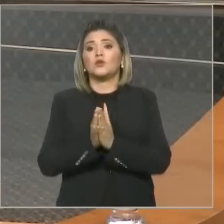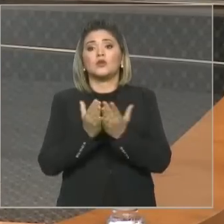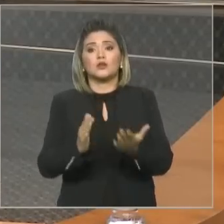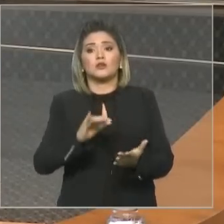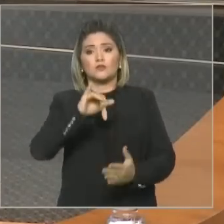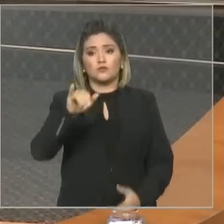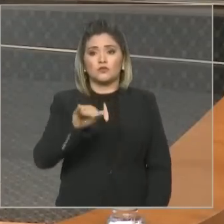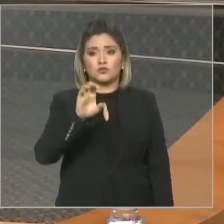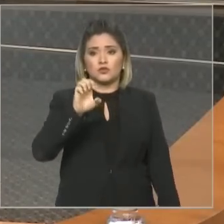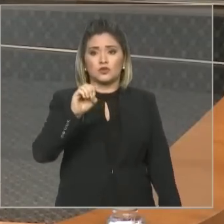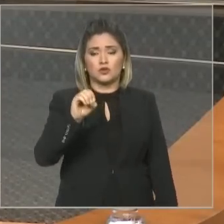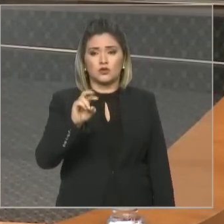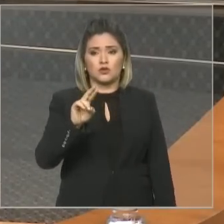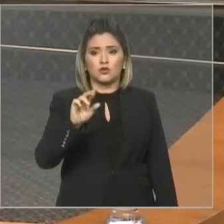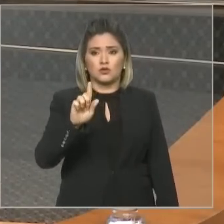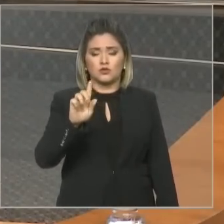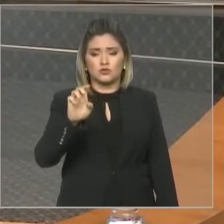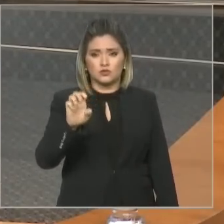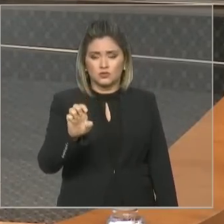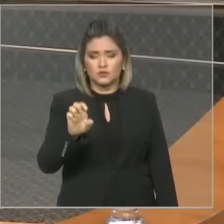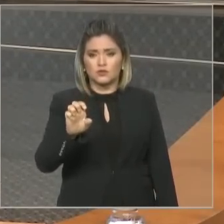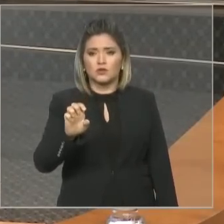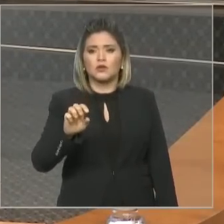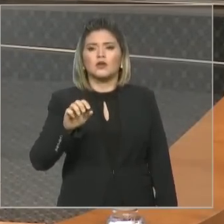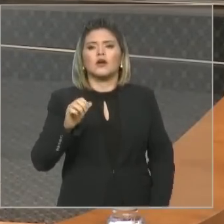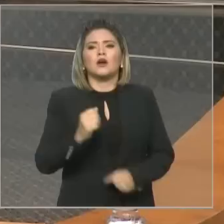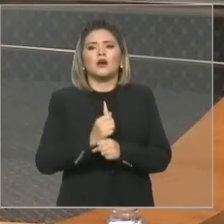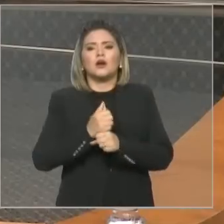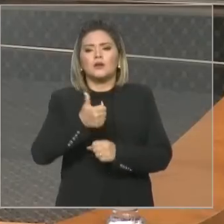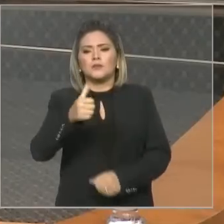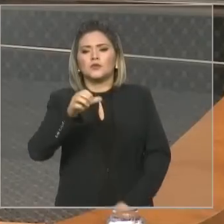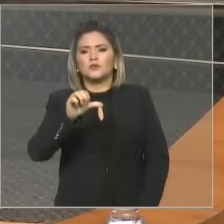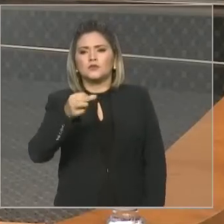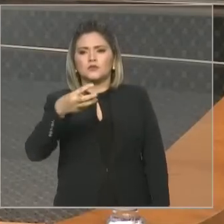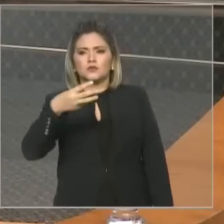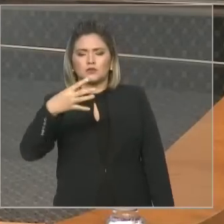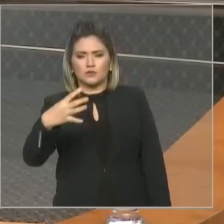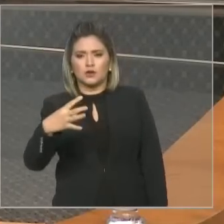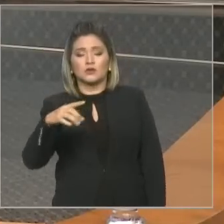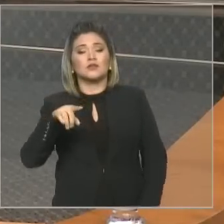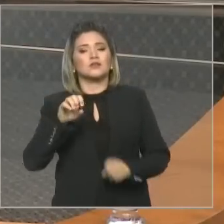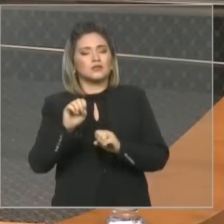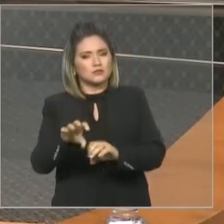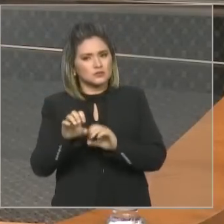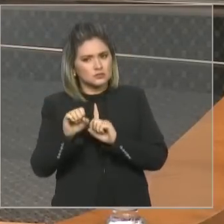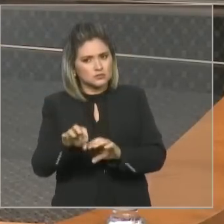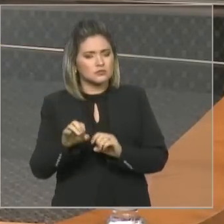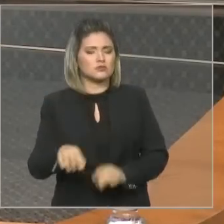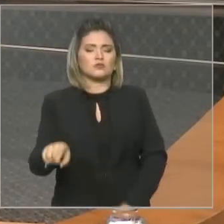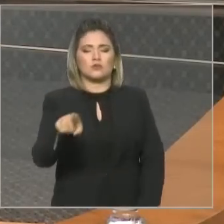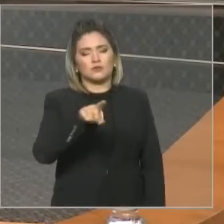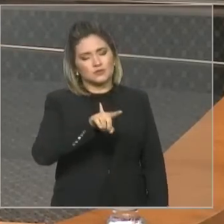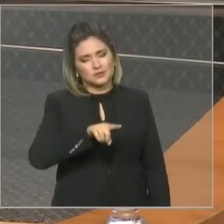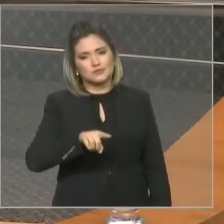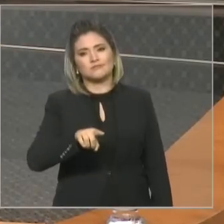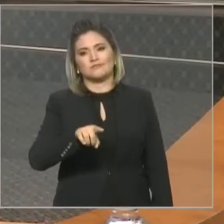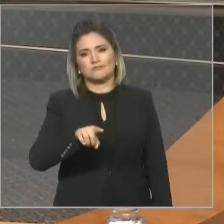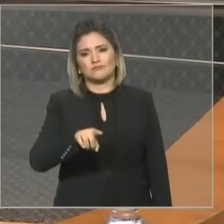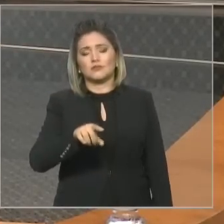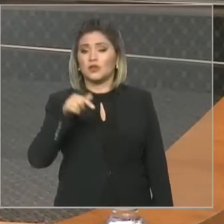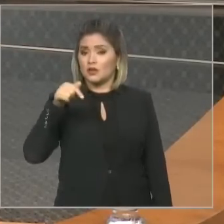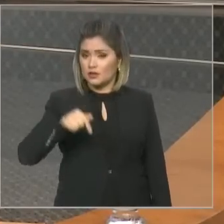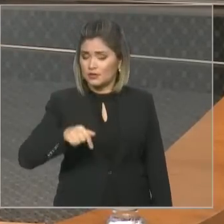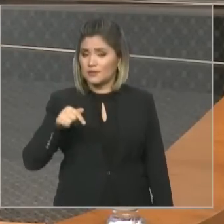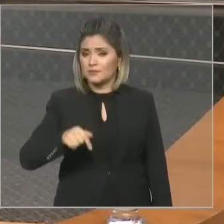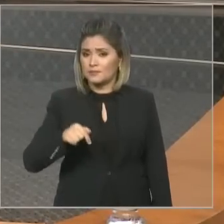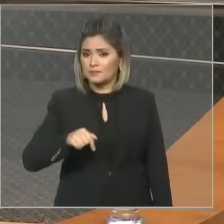não seja, eu diria para você, deixado de ser o ensinamento para vocês. Aqui, aqui, não